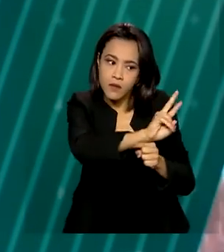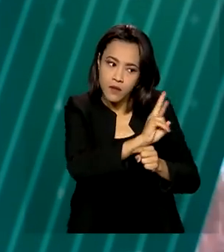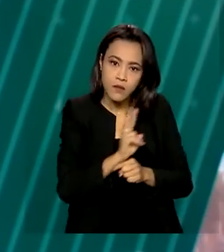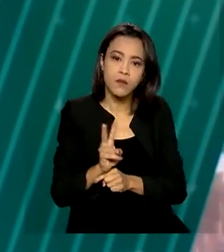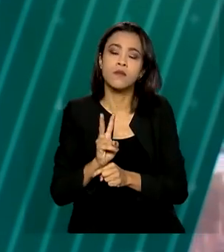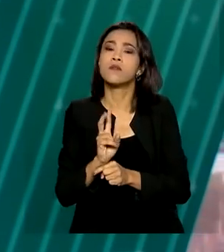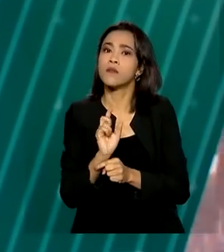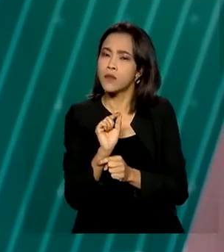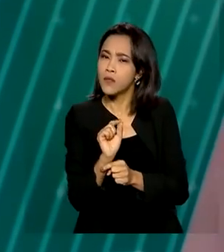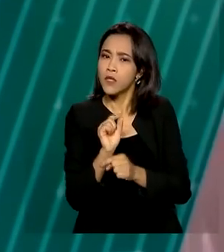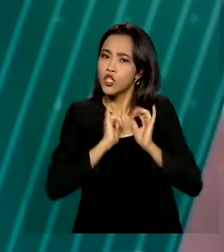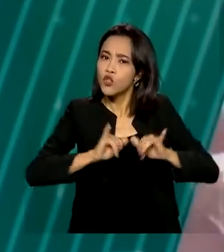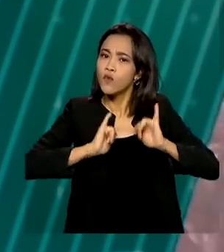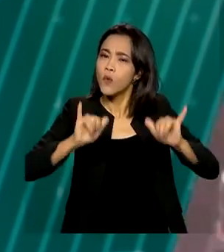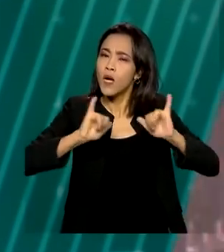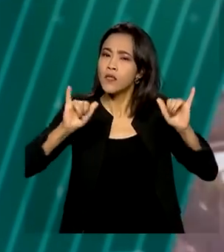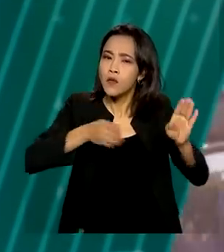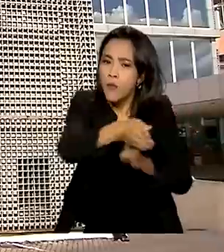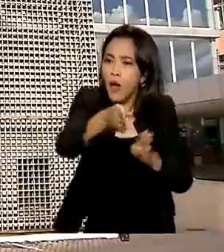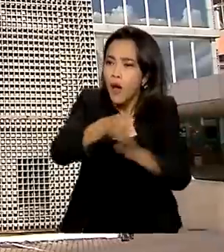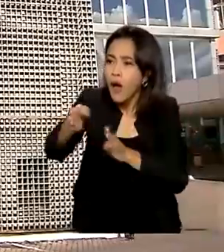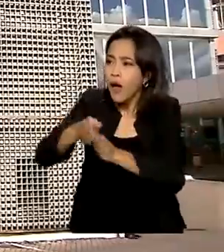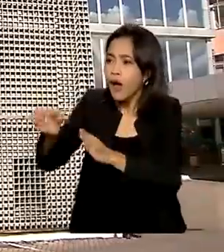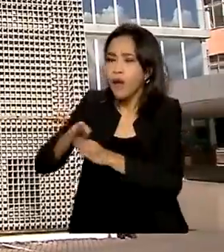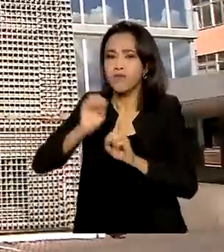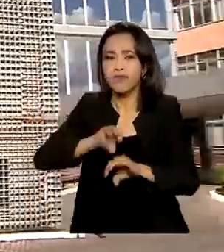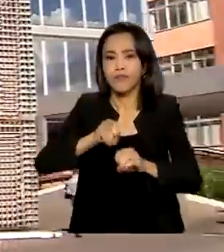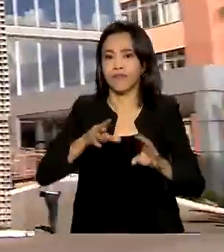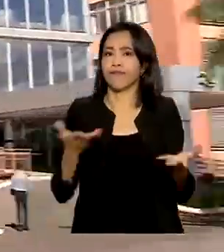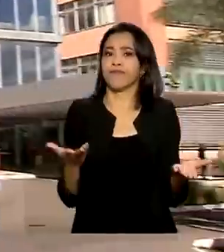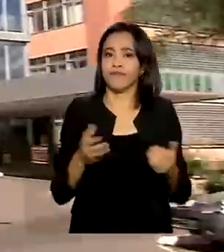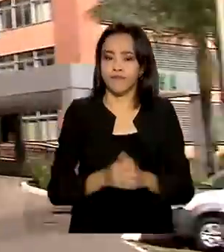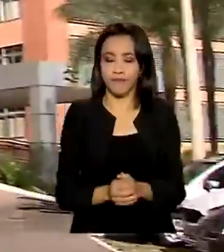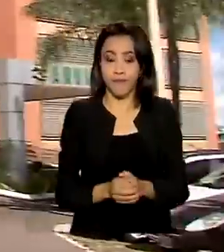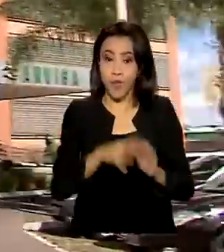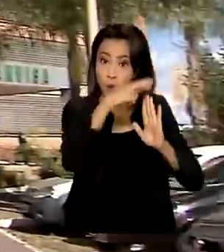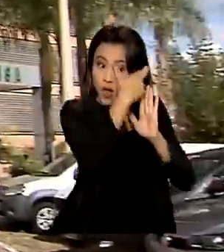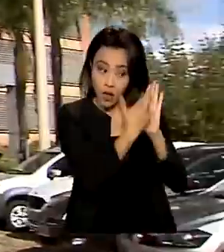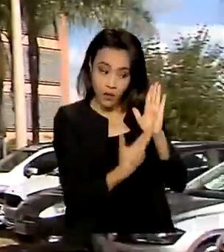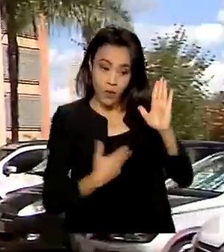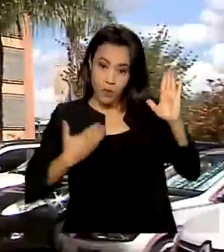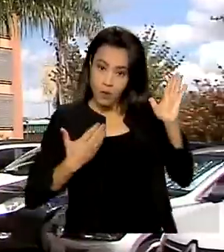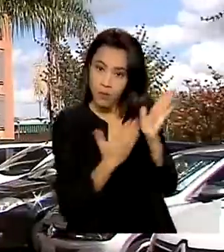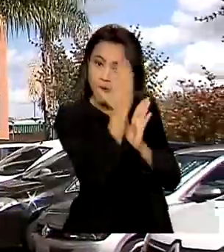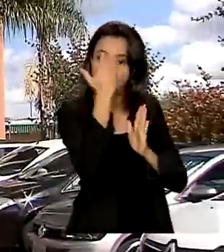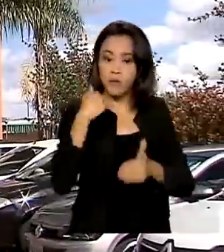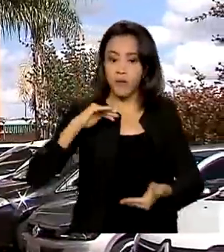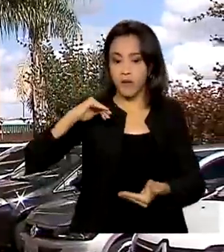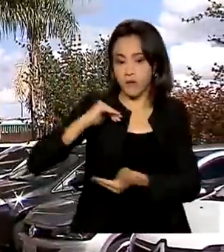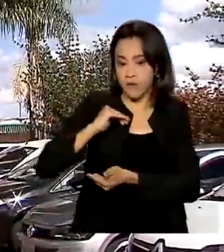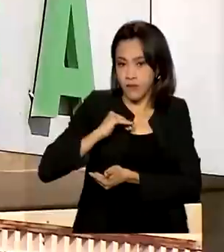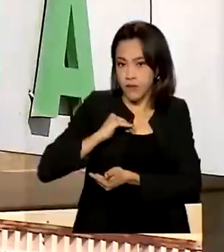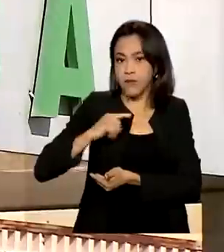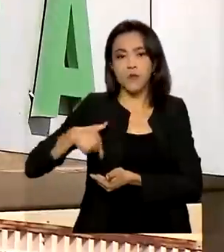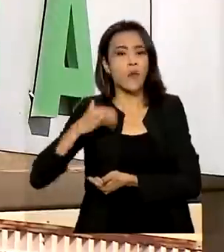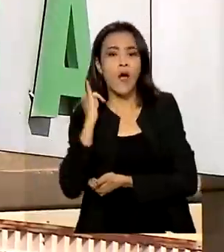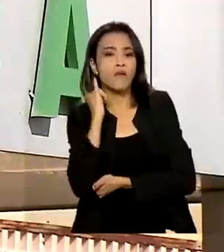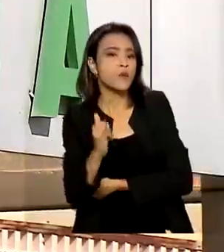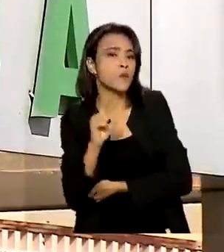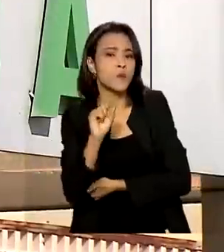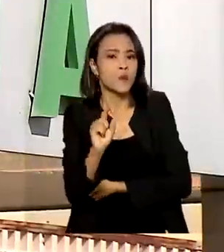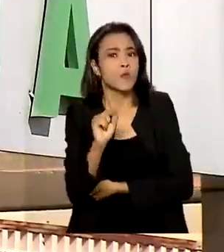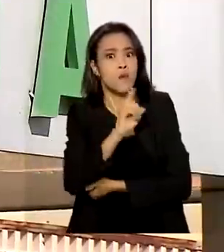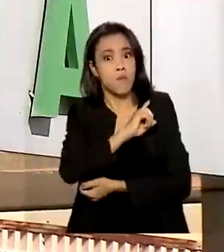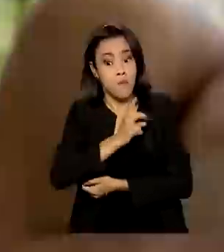a realização de campanhas educativas. O relatório aprovado pela Anvisa indicou a necessidade de se